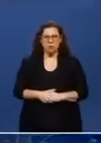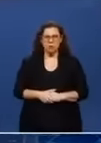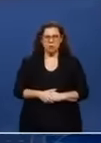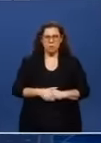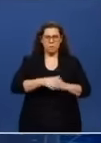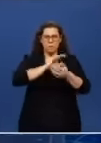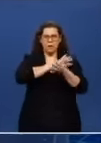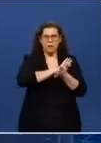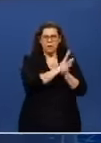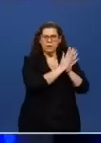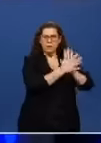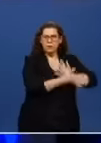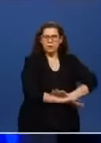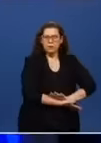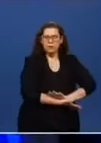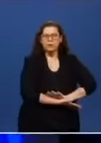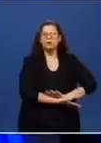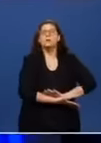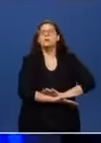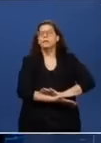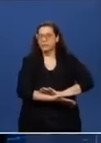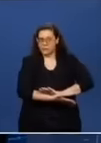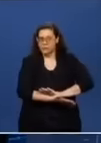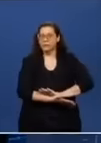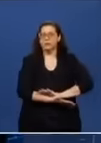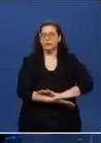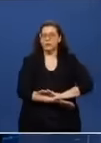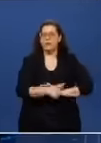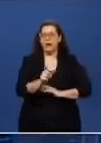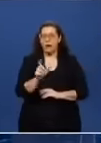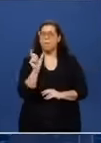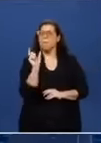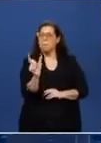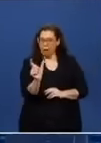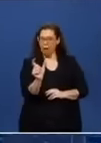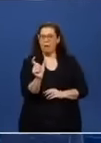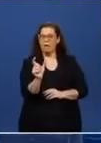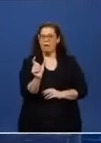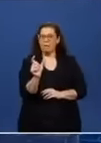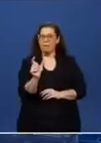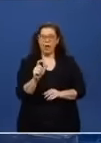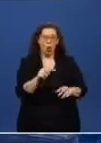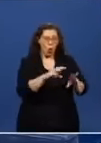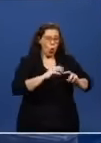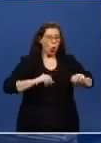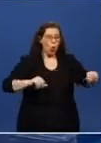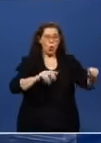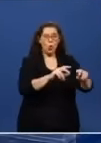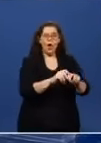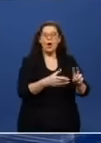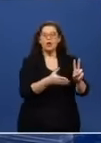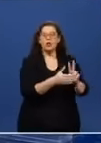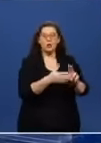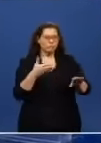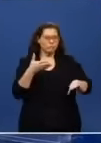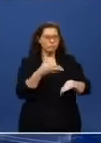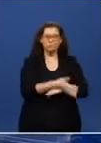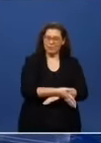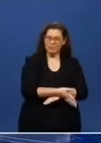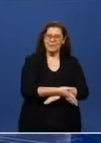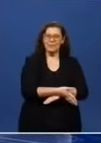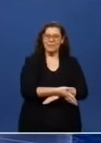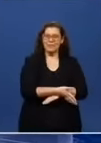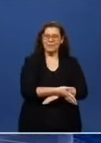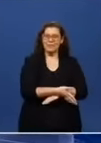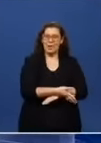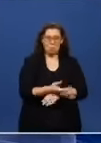Destruição. Essa é a palavra. Destruição, invasão de terra indígena, garimpo ilegal, coisa que nós